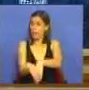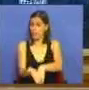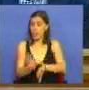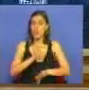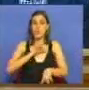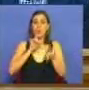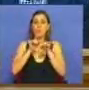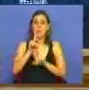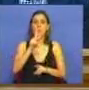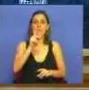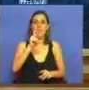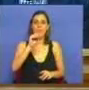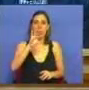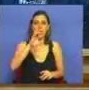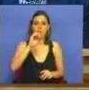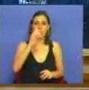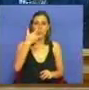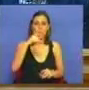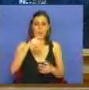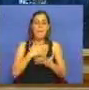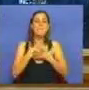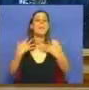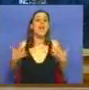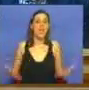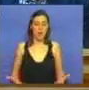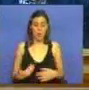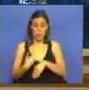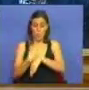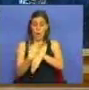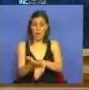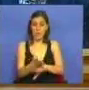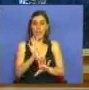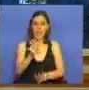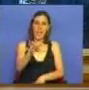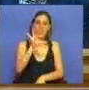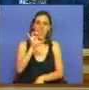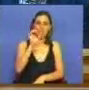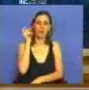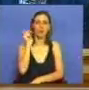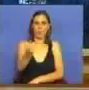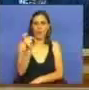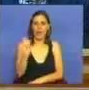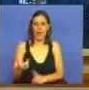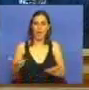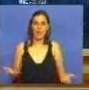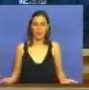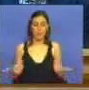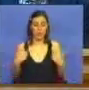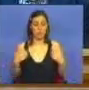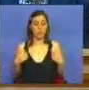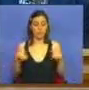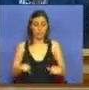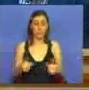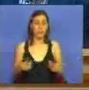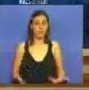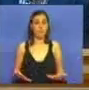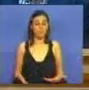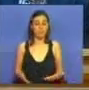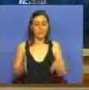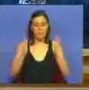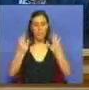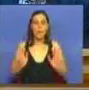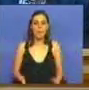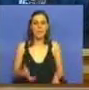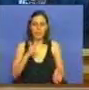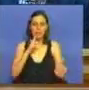Sr. Deputado Vasco Cunha, é maior ainda. O atraso é de 18 anos que nós temos neste momento e que é